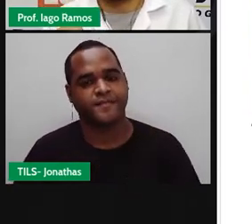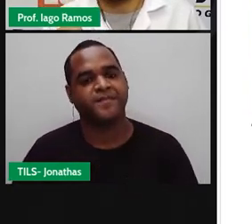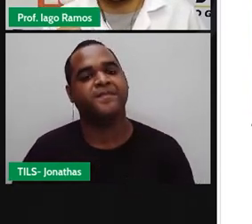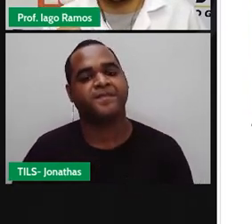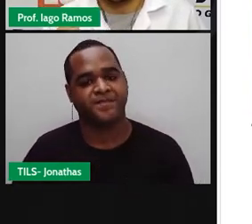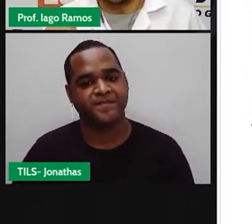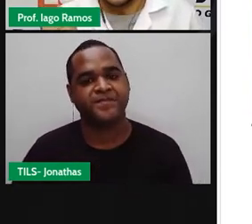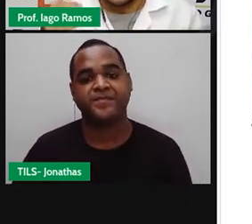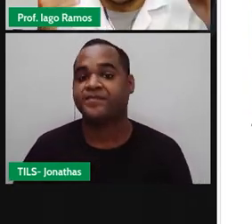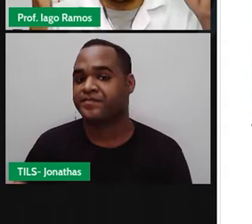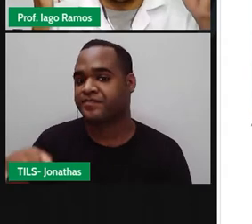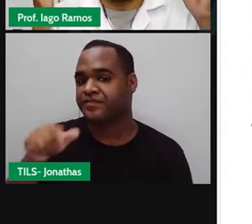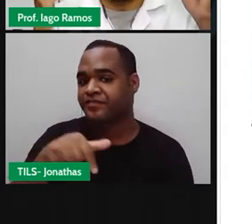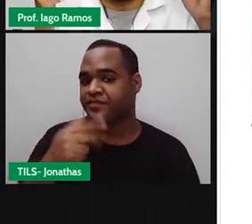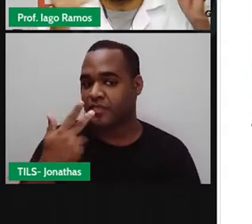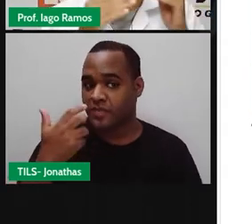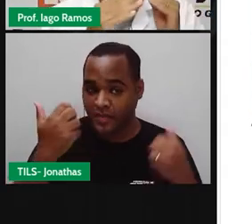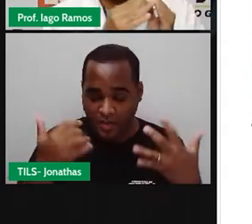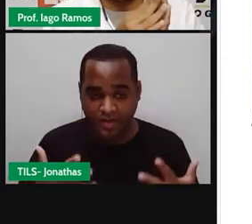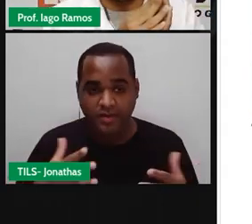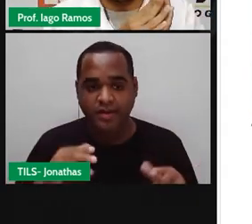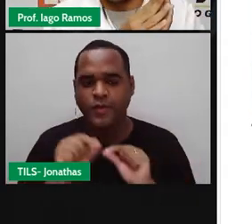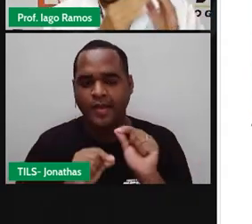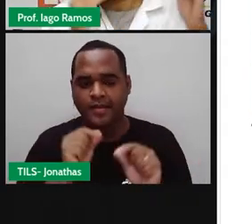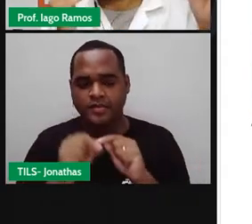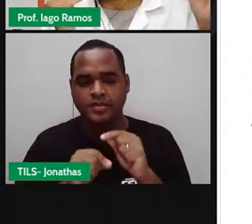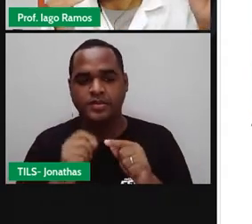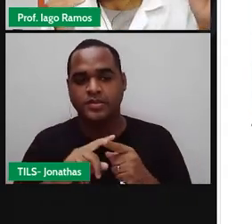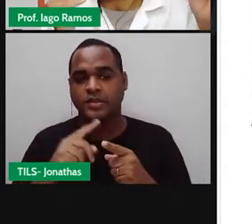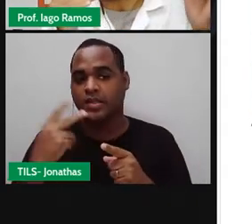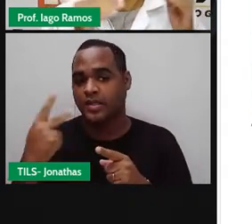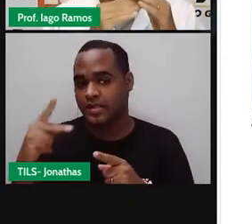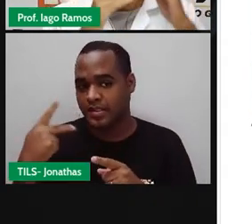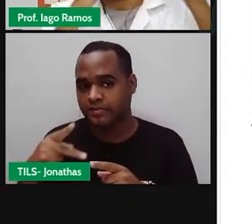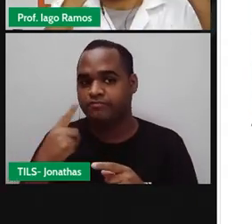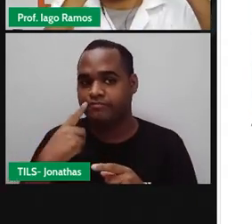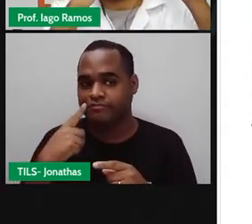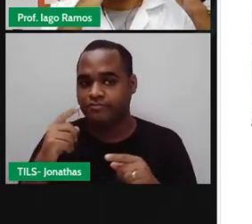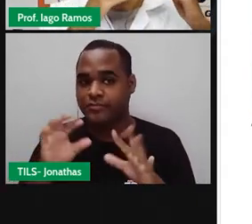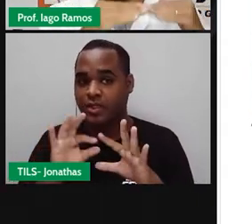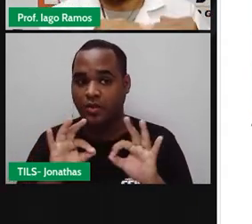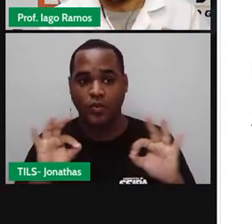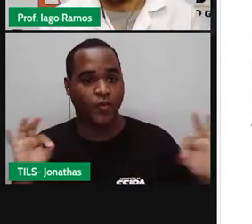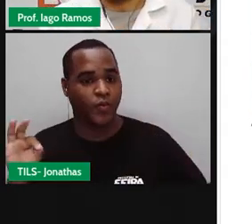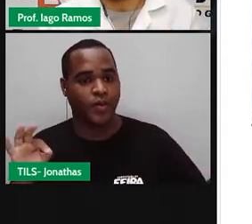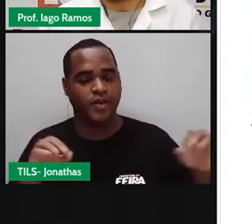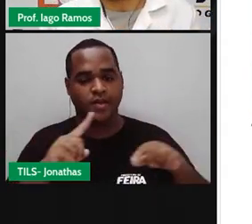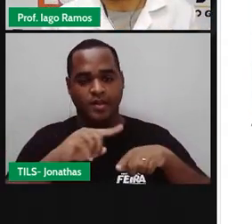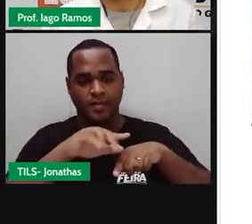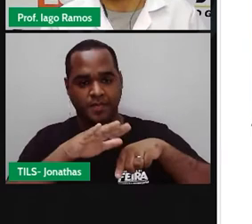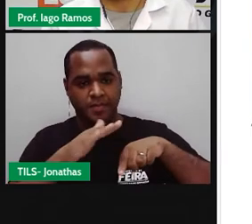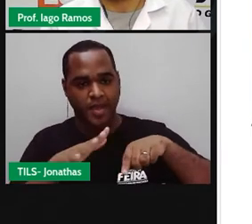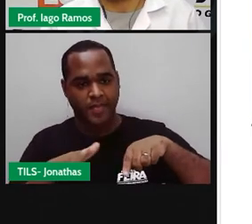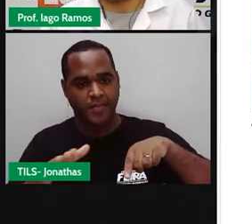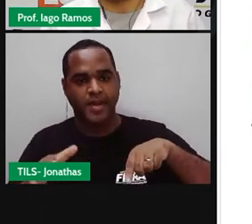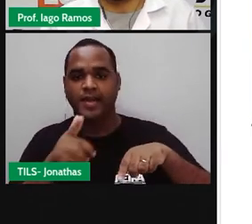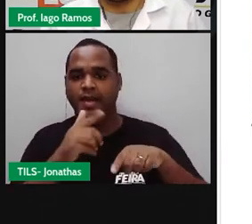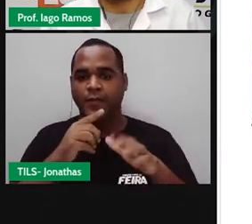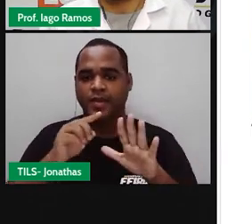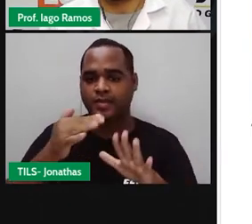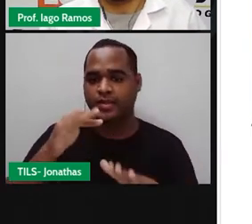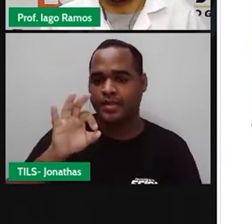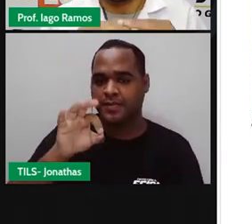dizer para você o seguinte, olha, falei da depressão Challenger, com 10.924